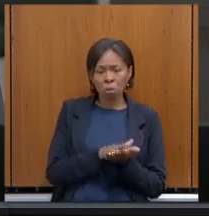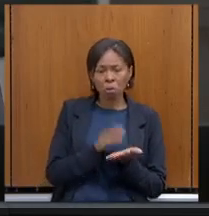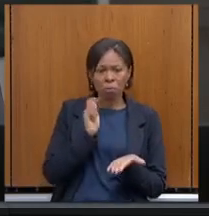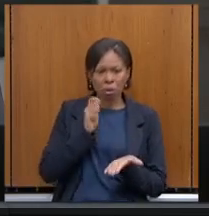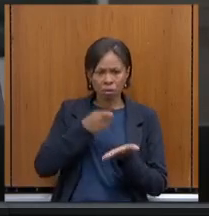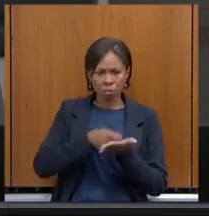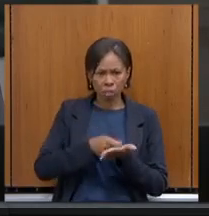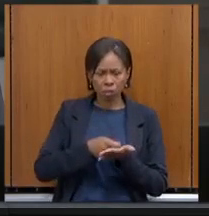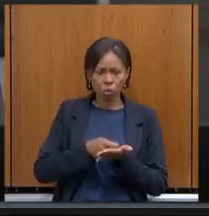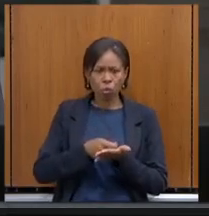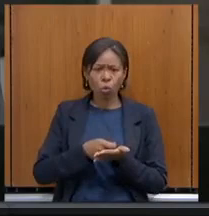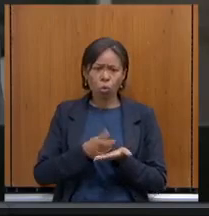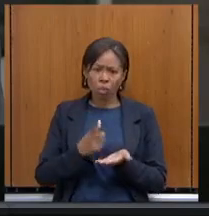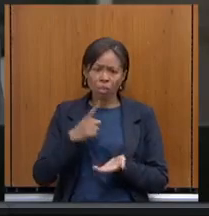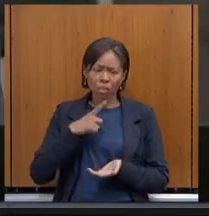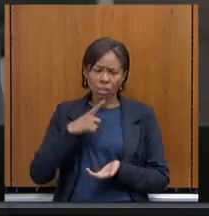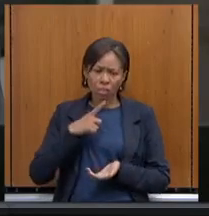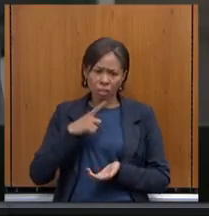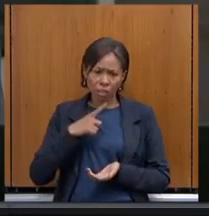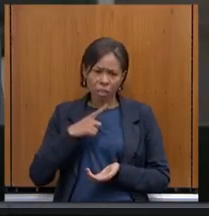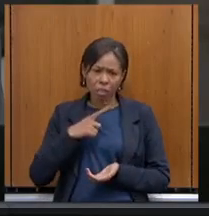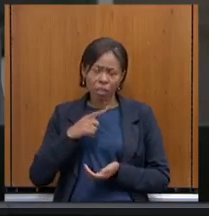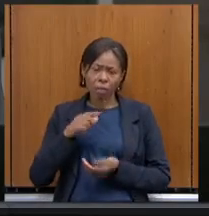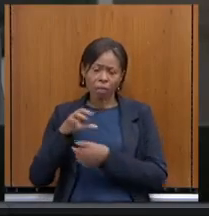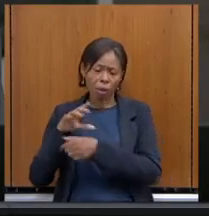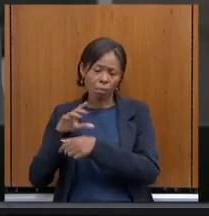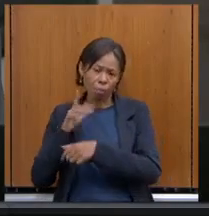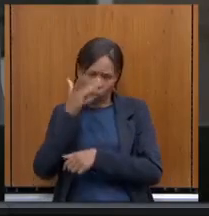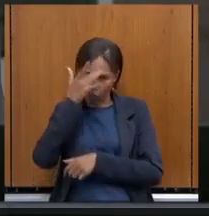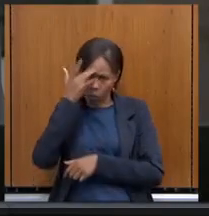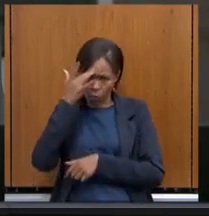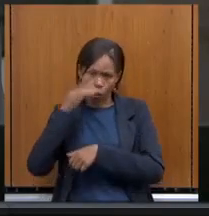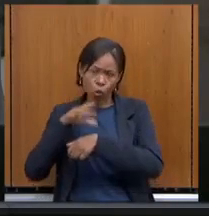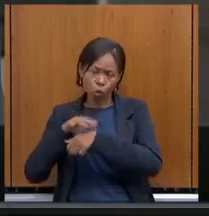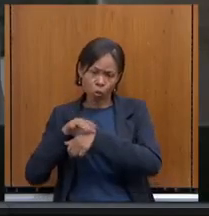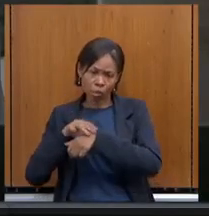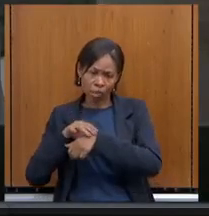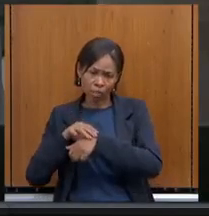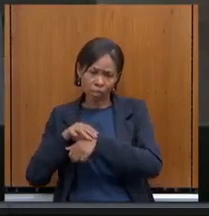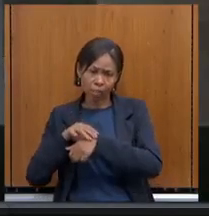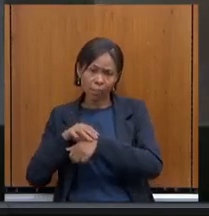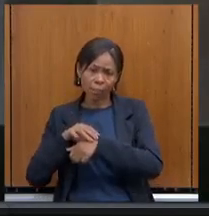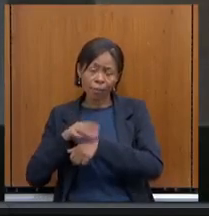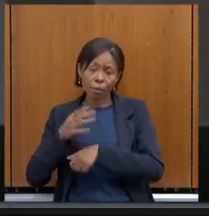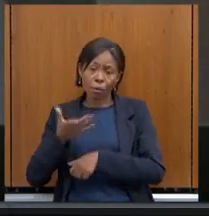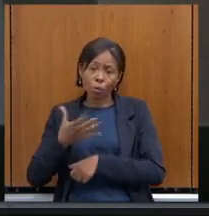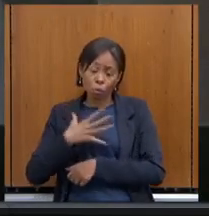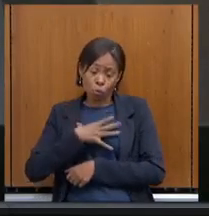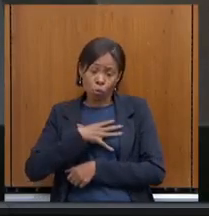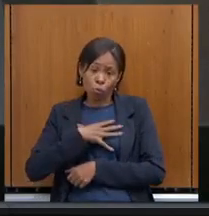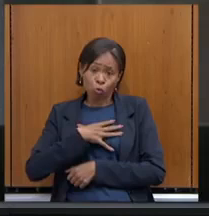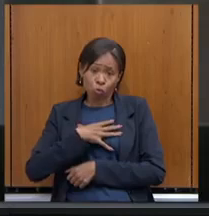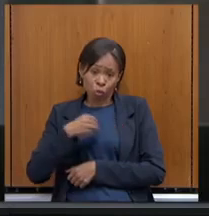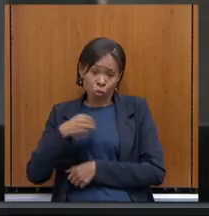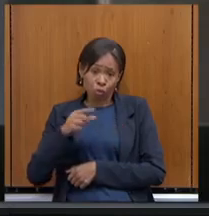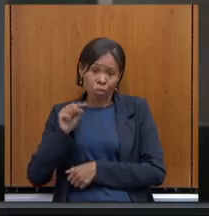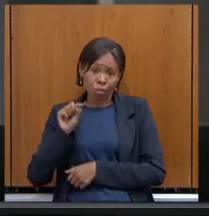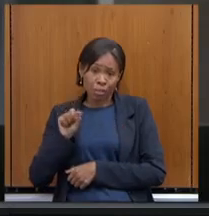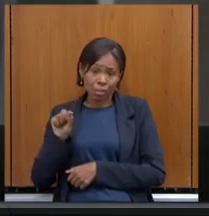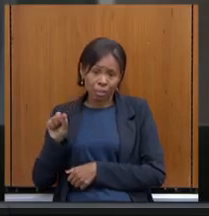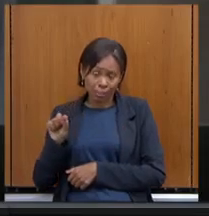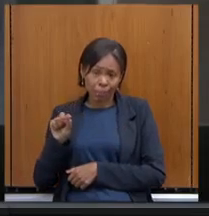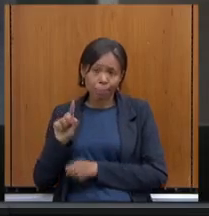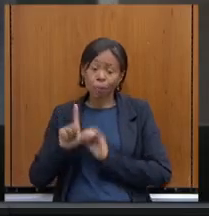mesmo depois de ser conhecida por lei, não foram efetivados os direitos dessas famílias